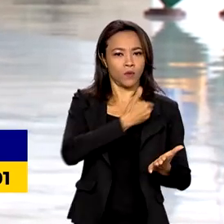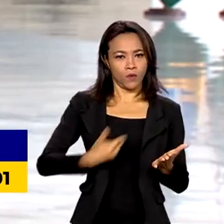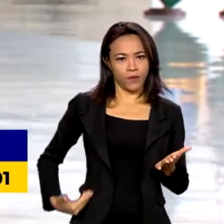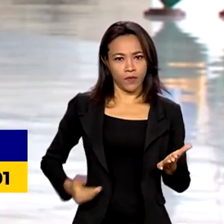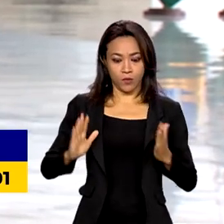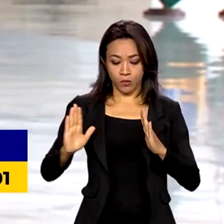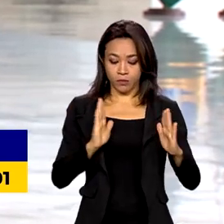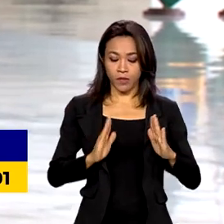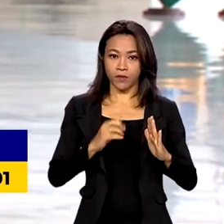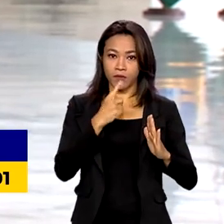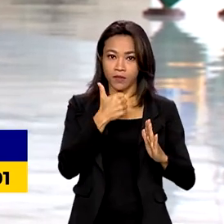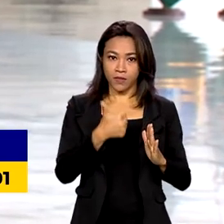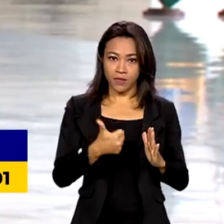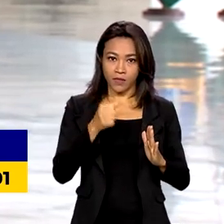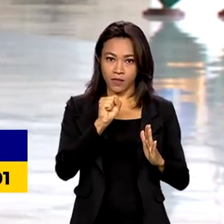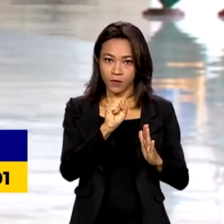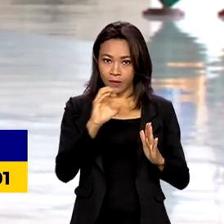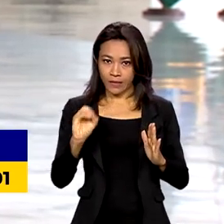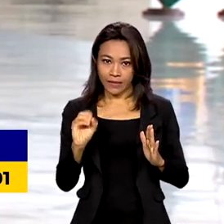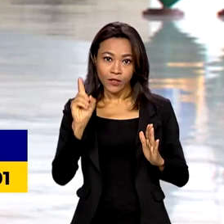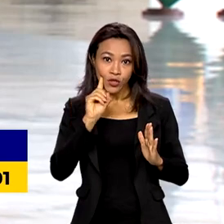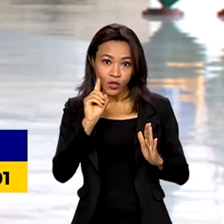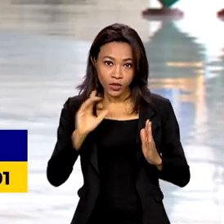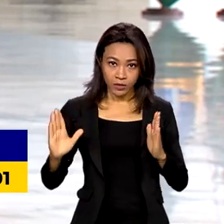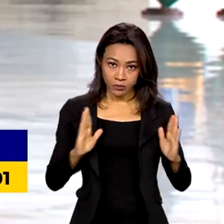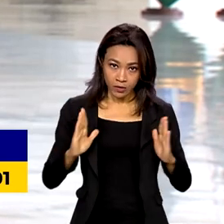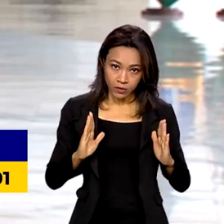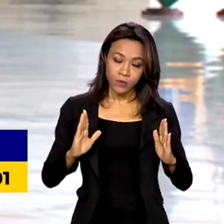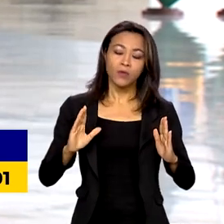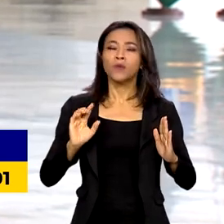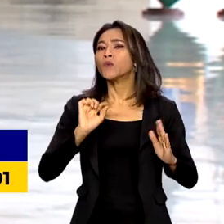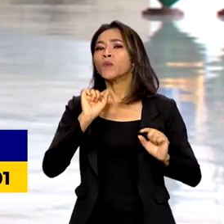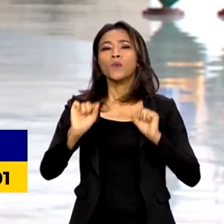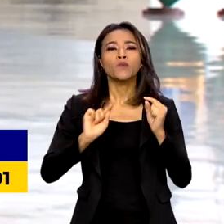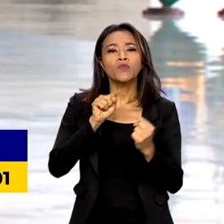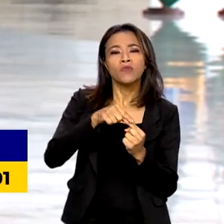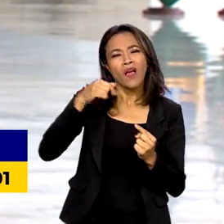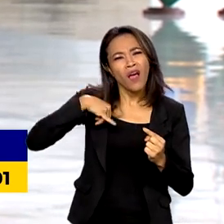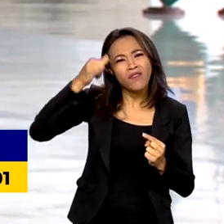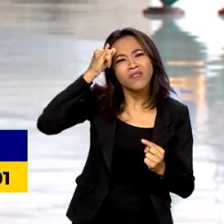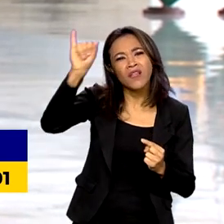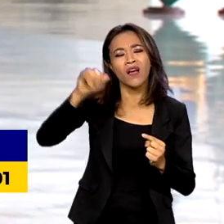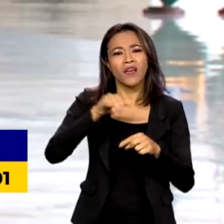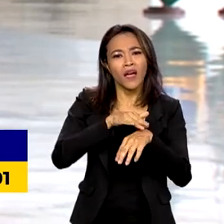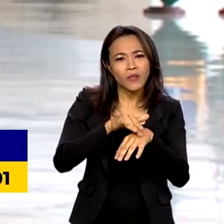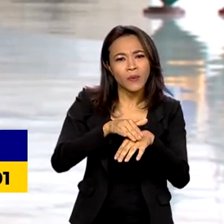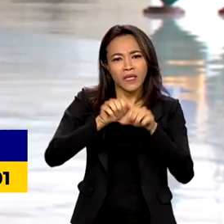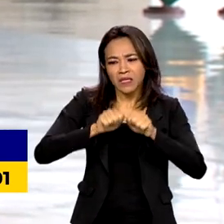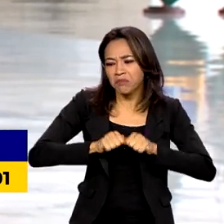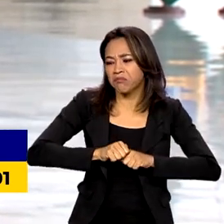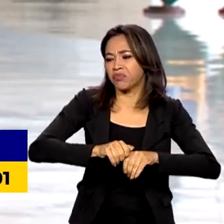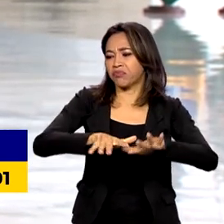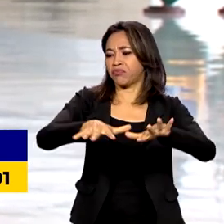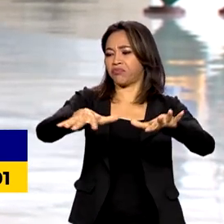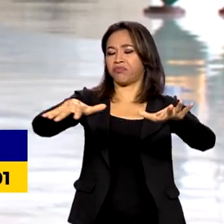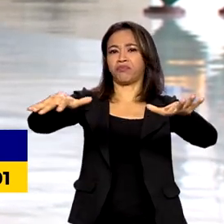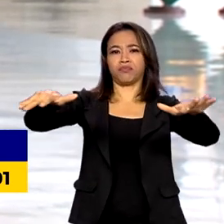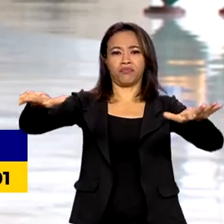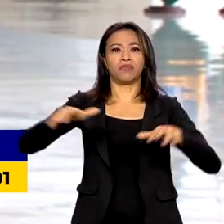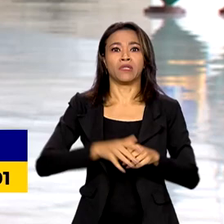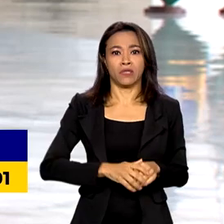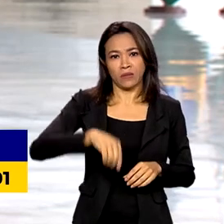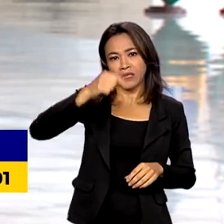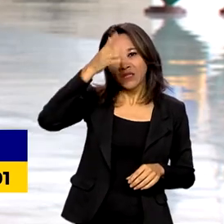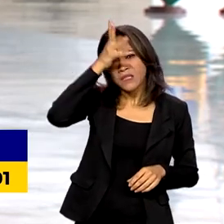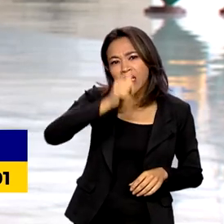180 dias. O objetivo é evitar que a doença chegue, a produção de aves de subsistência e também